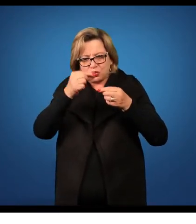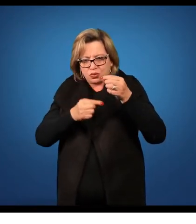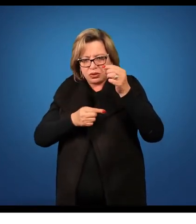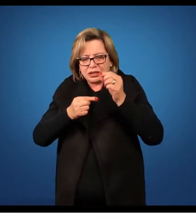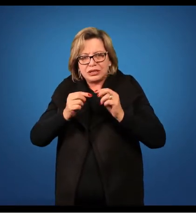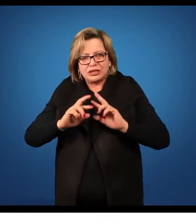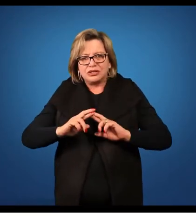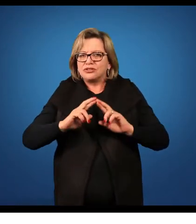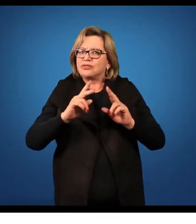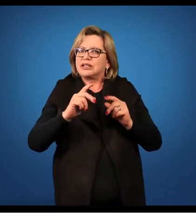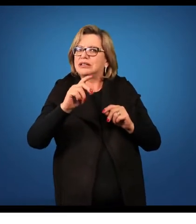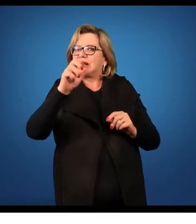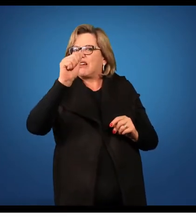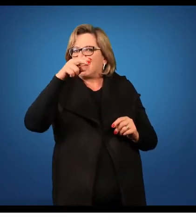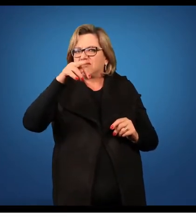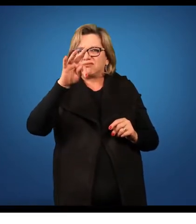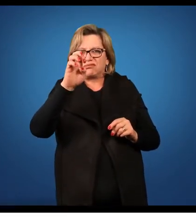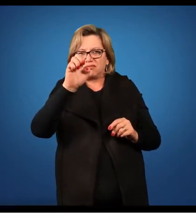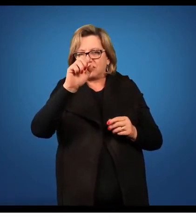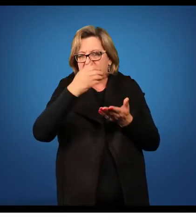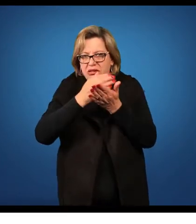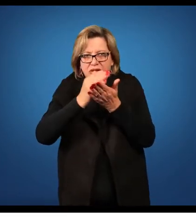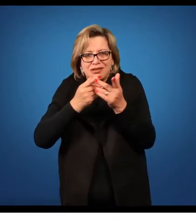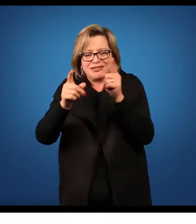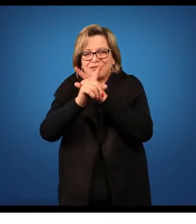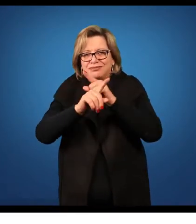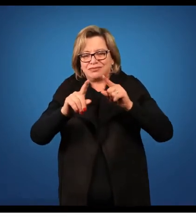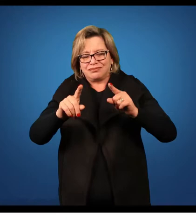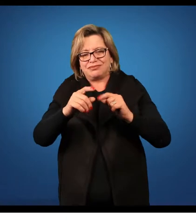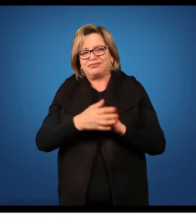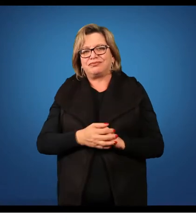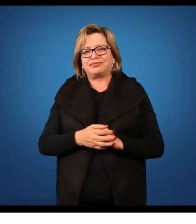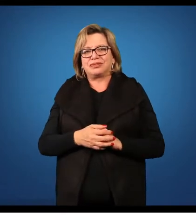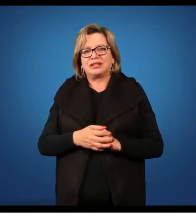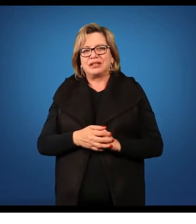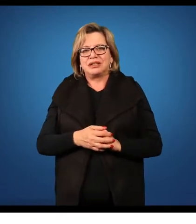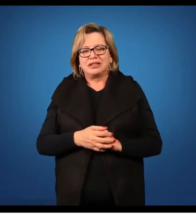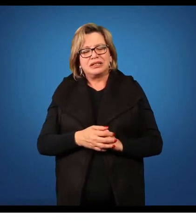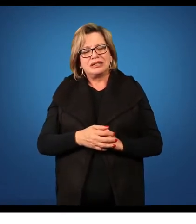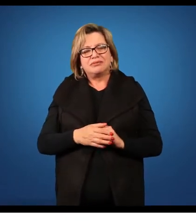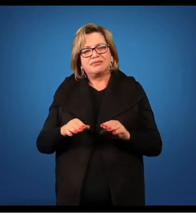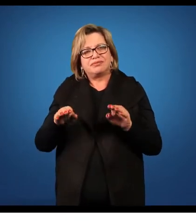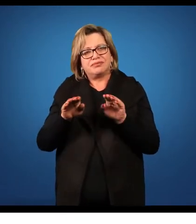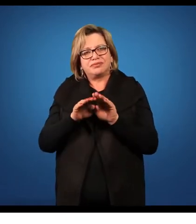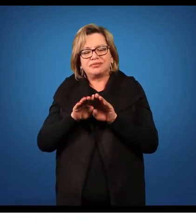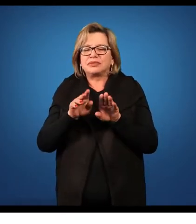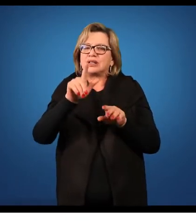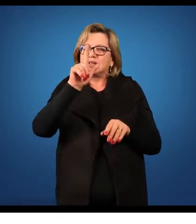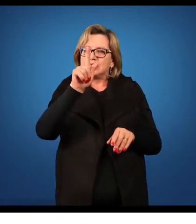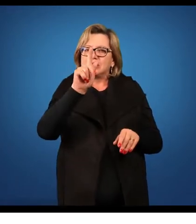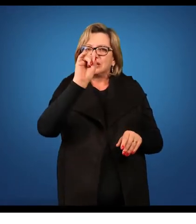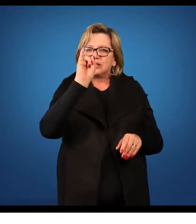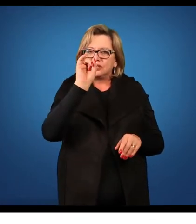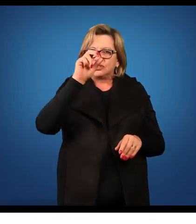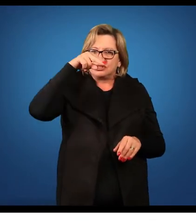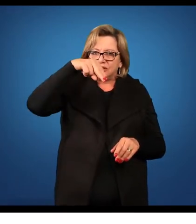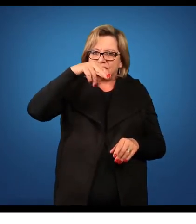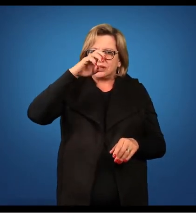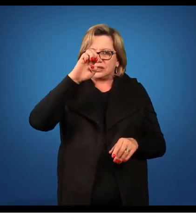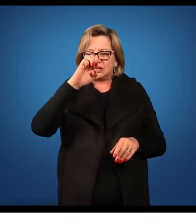anteras, como na maioria das plantas mais derivadas. O gineceu também é de